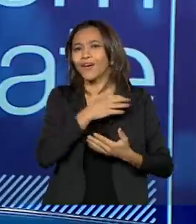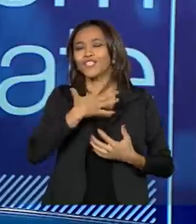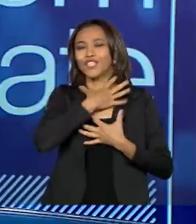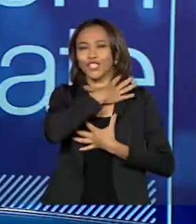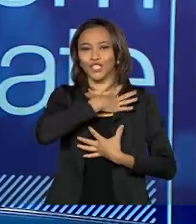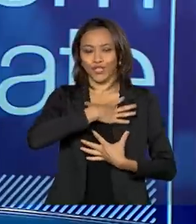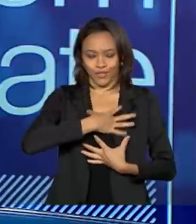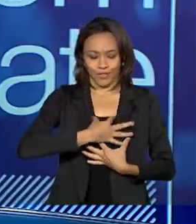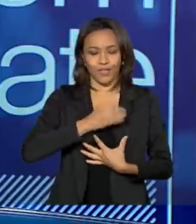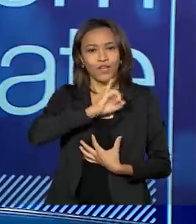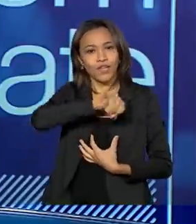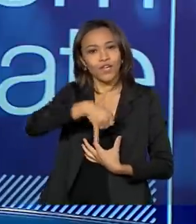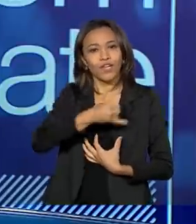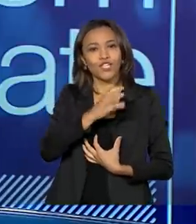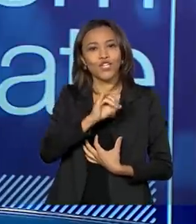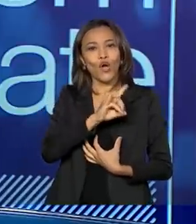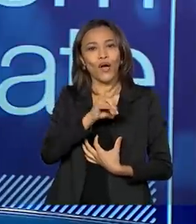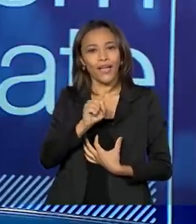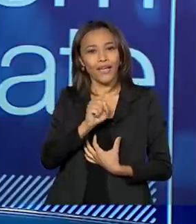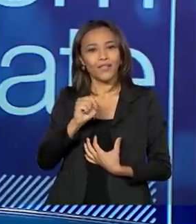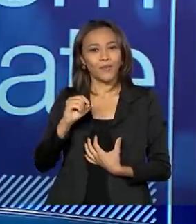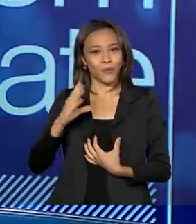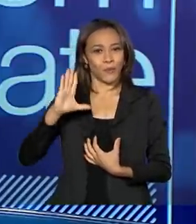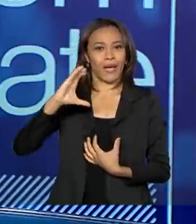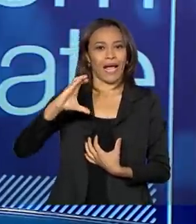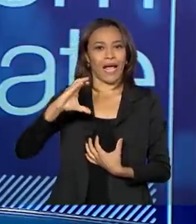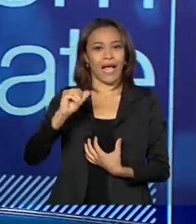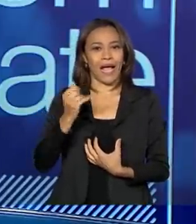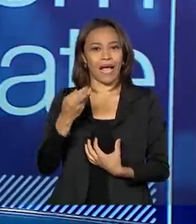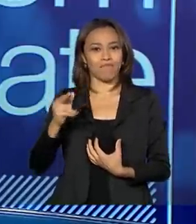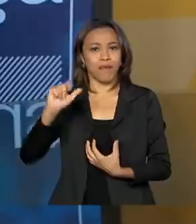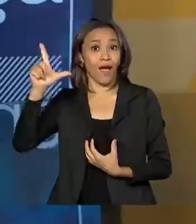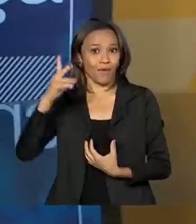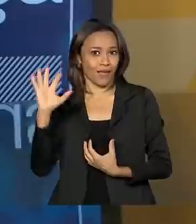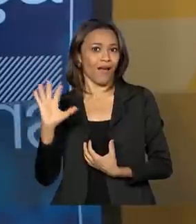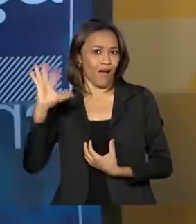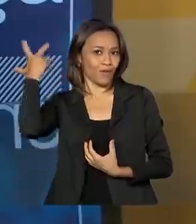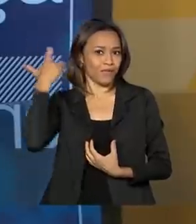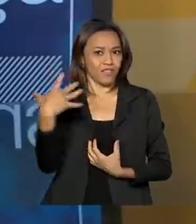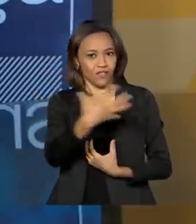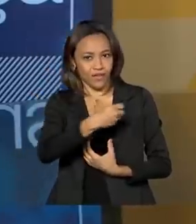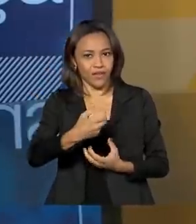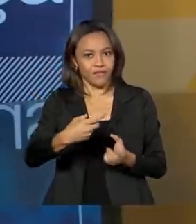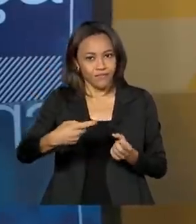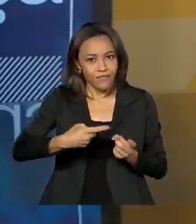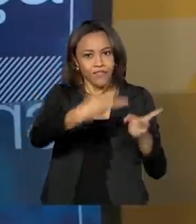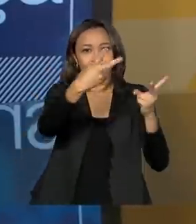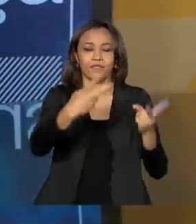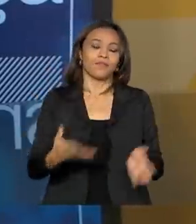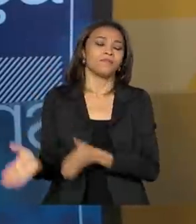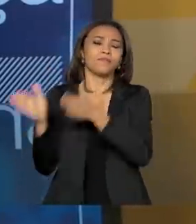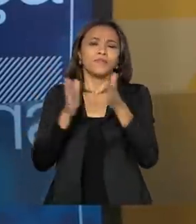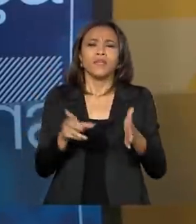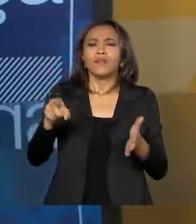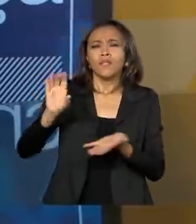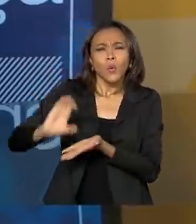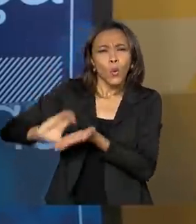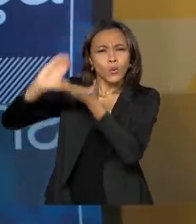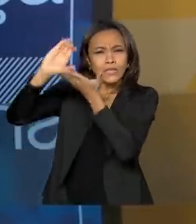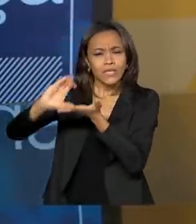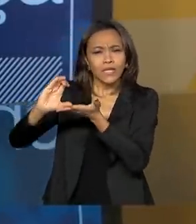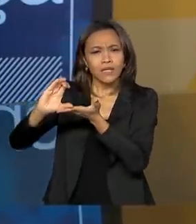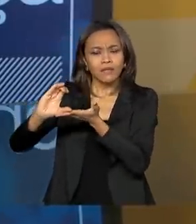Cabral, ocorrido aí há pouco tempo. Existem convênios, um foi com o Conselho Nacional de Administração Federal